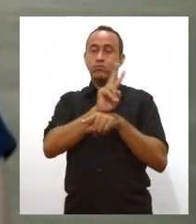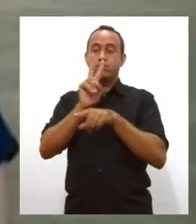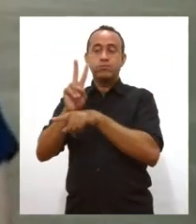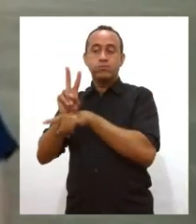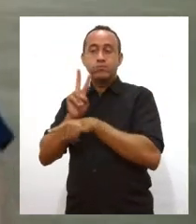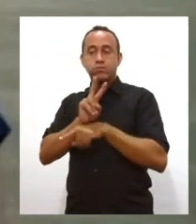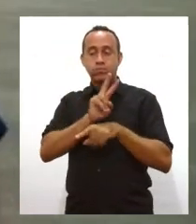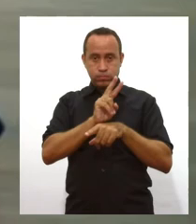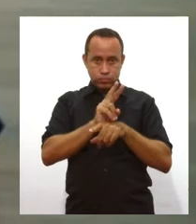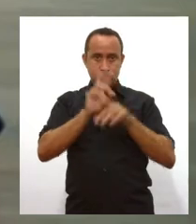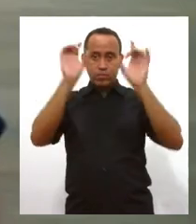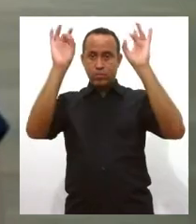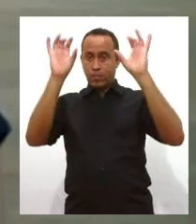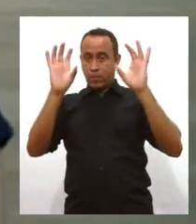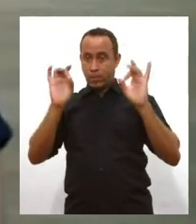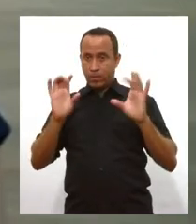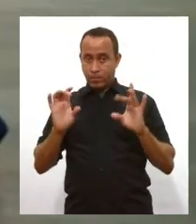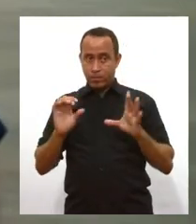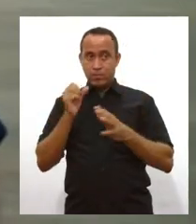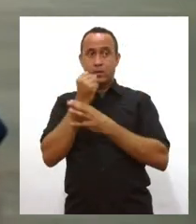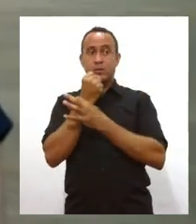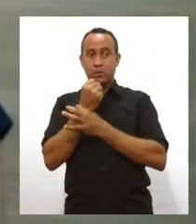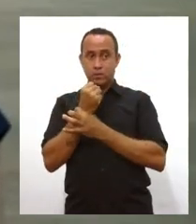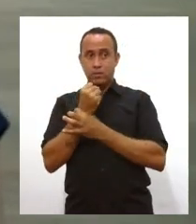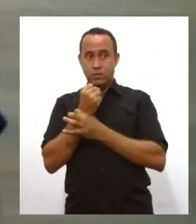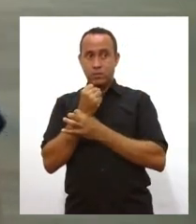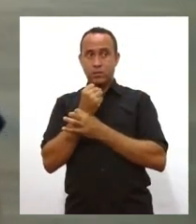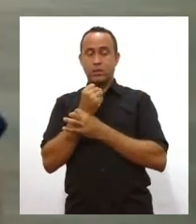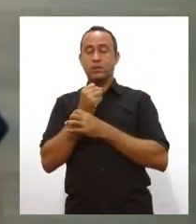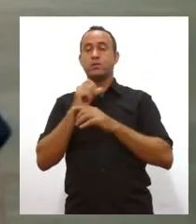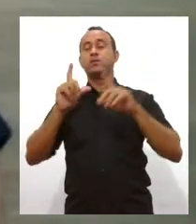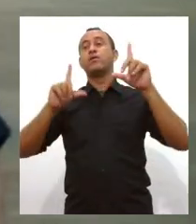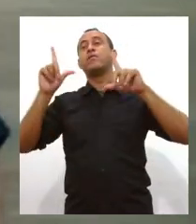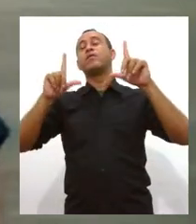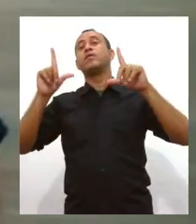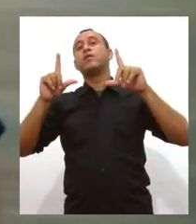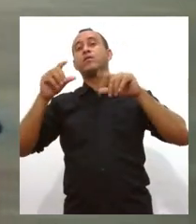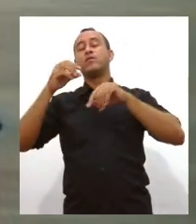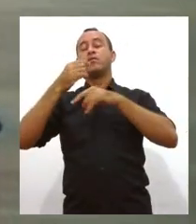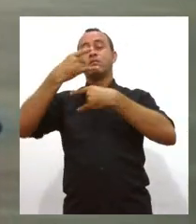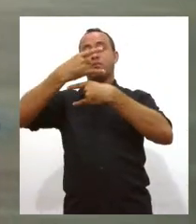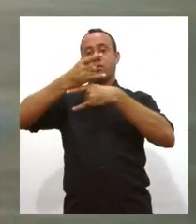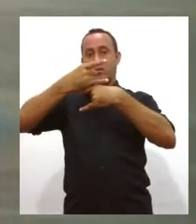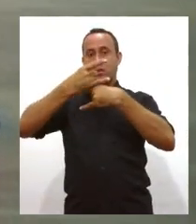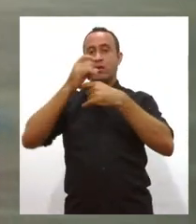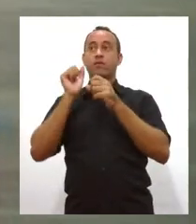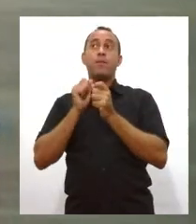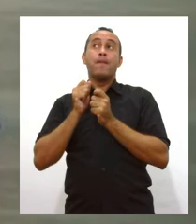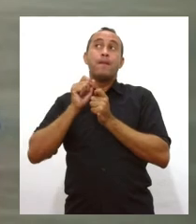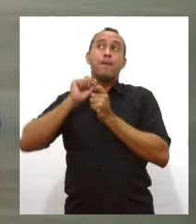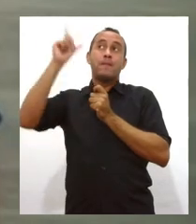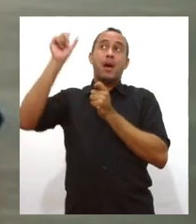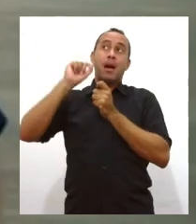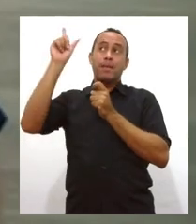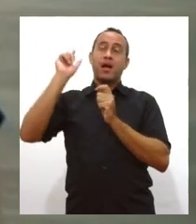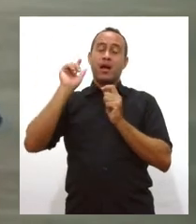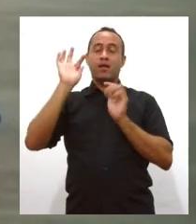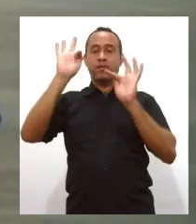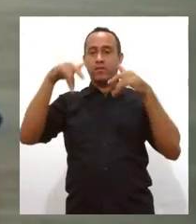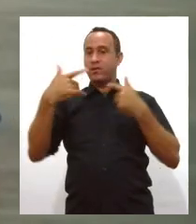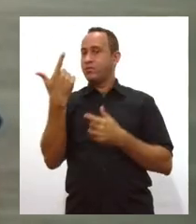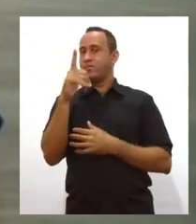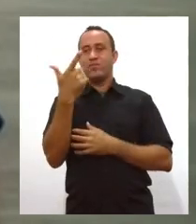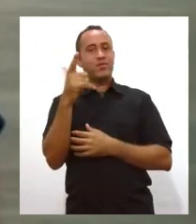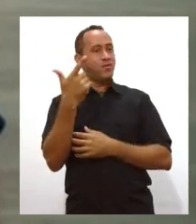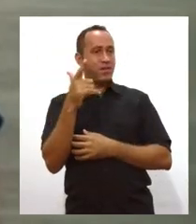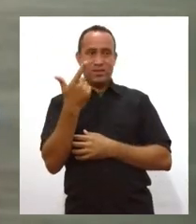especiais na transmissão online. Os fóruns não serão mais os protagonistas e o tradicional